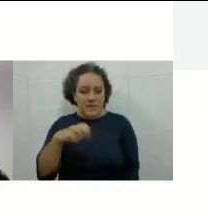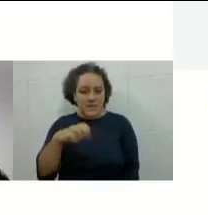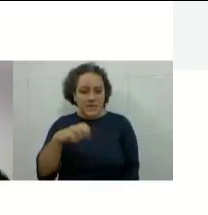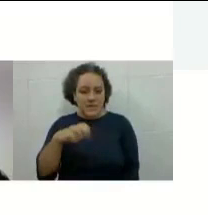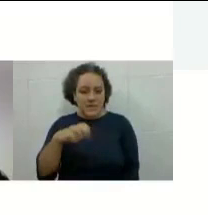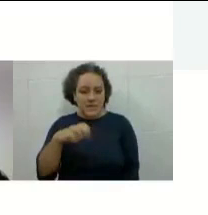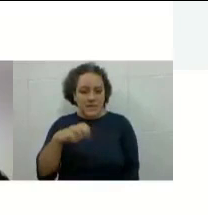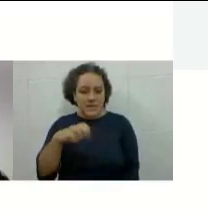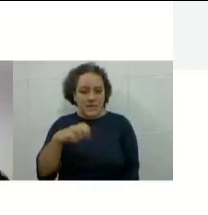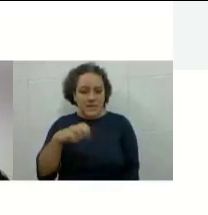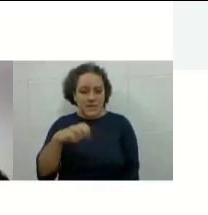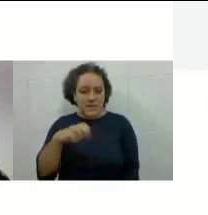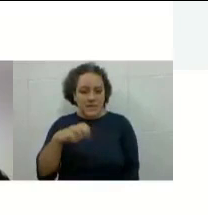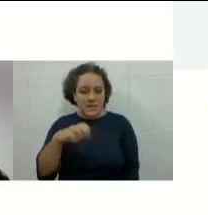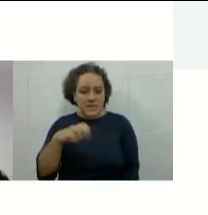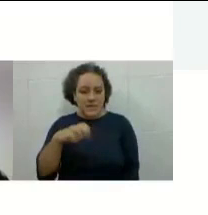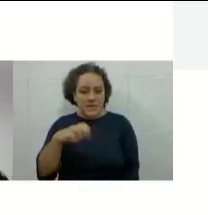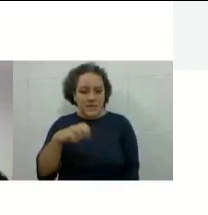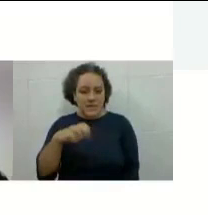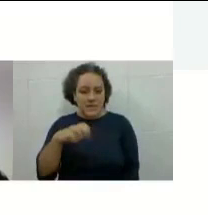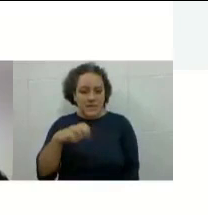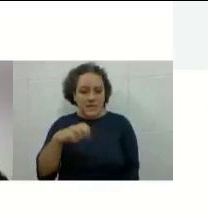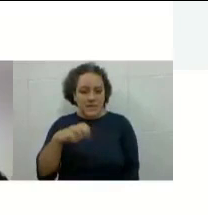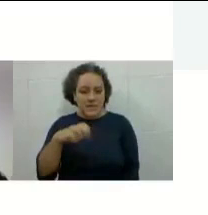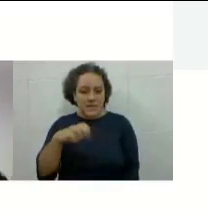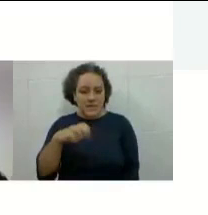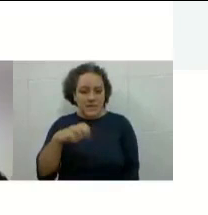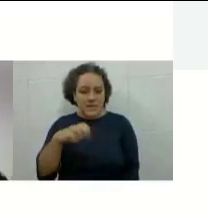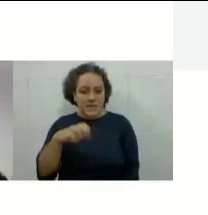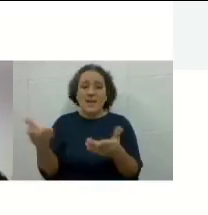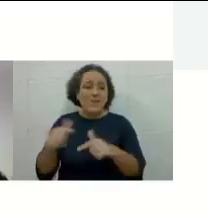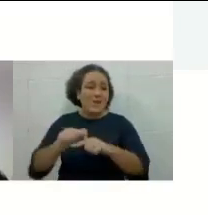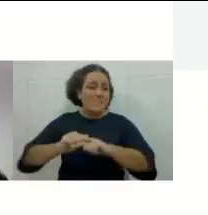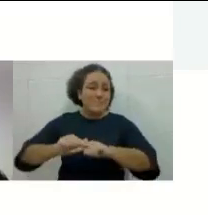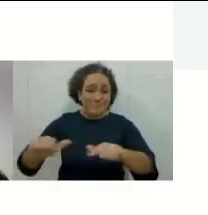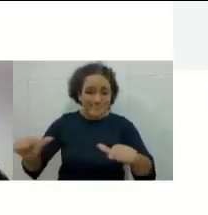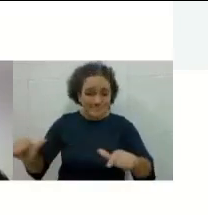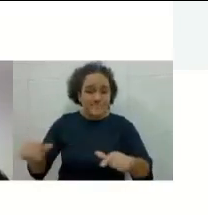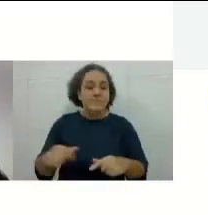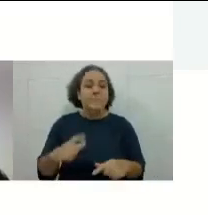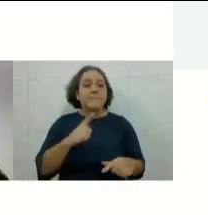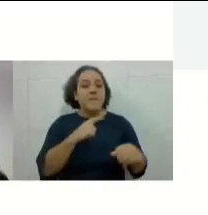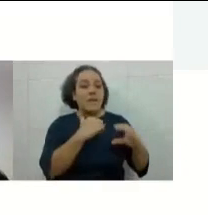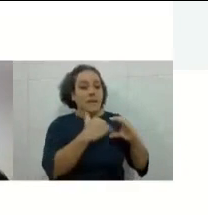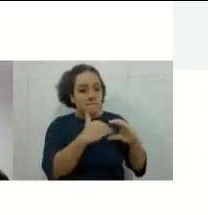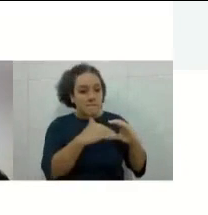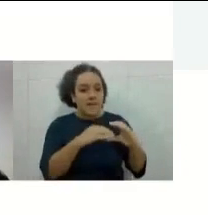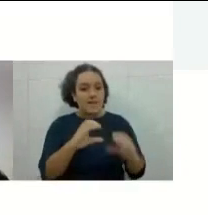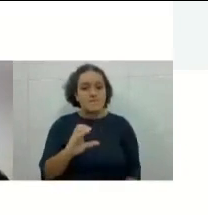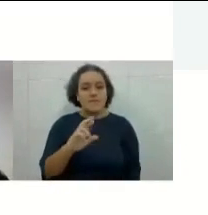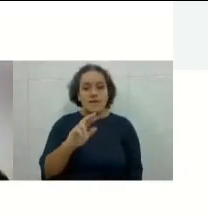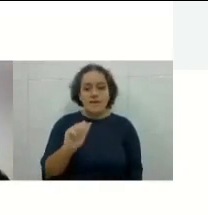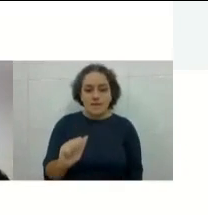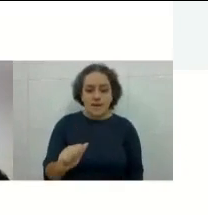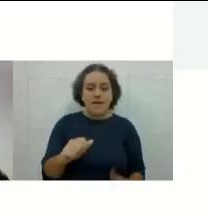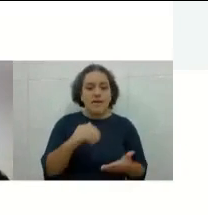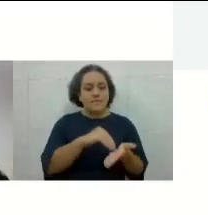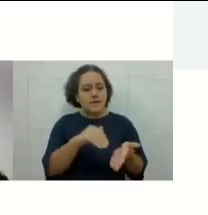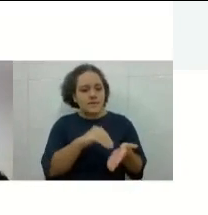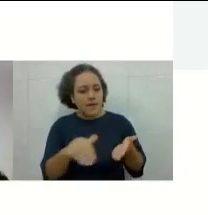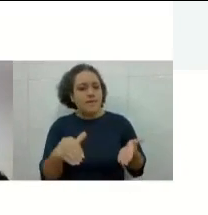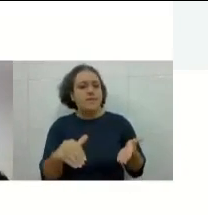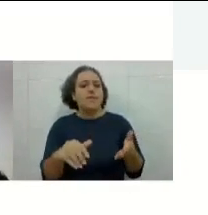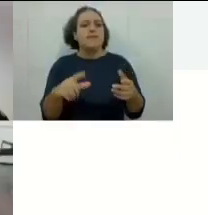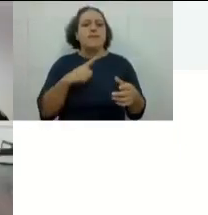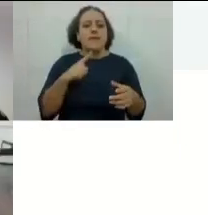Secretaria Acadêmica, o e-mail do setor pedagógico, que é o Alessandro, ok? Não fiquem sozinhos, se